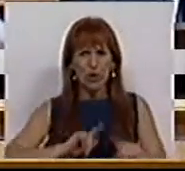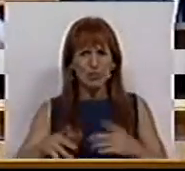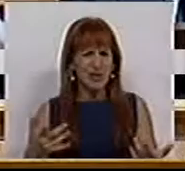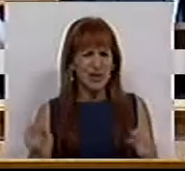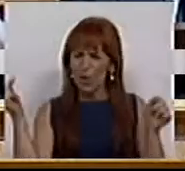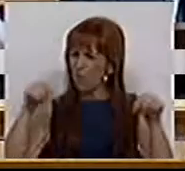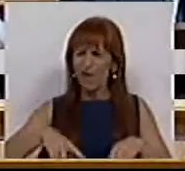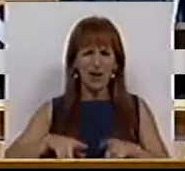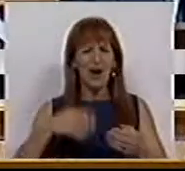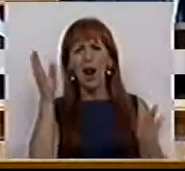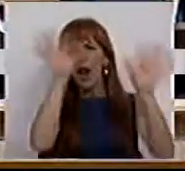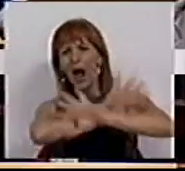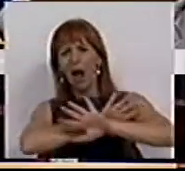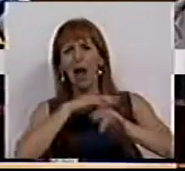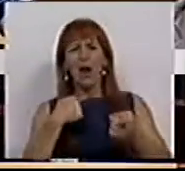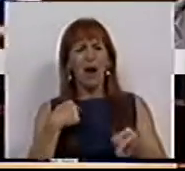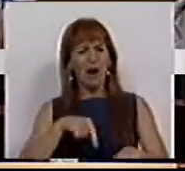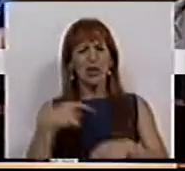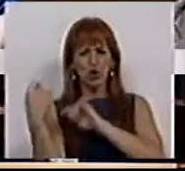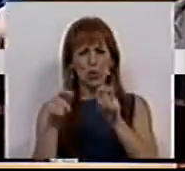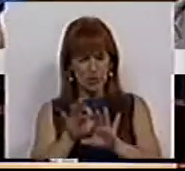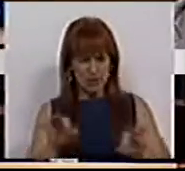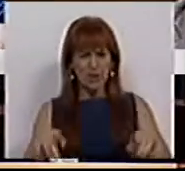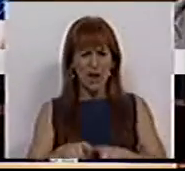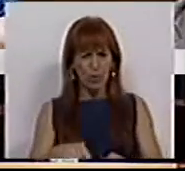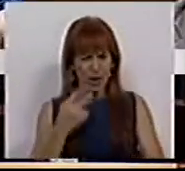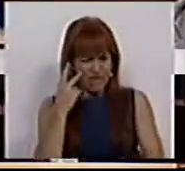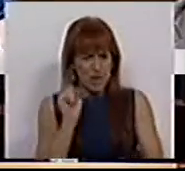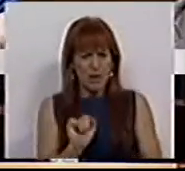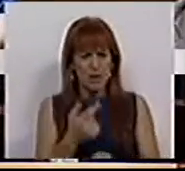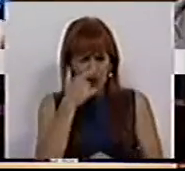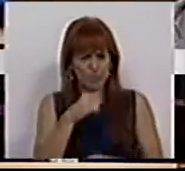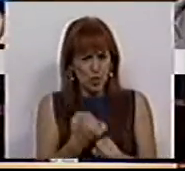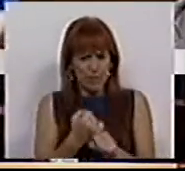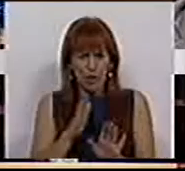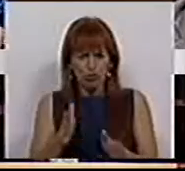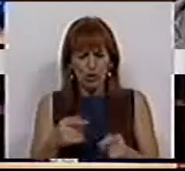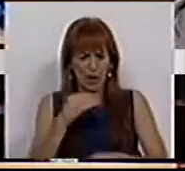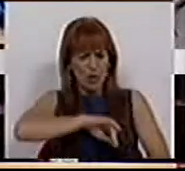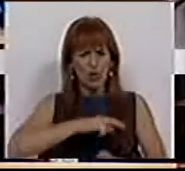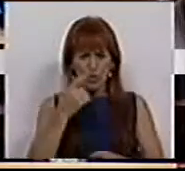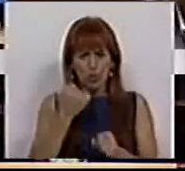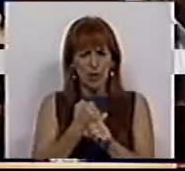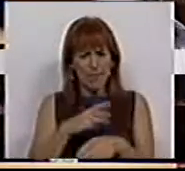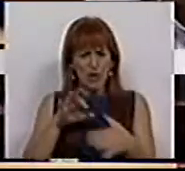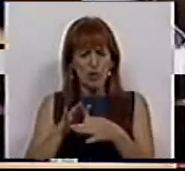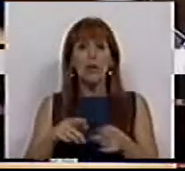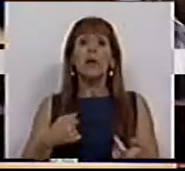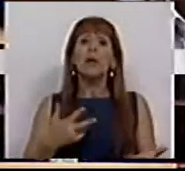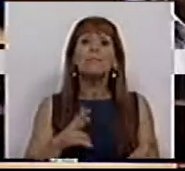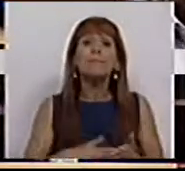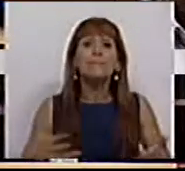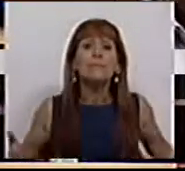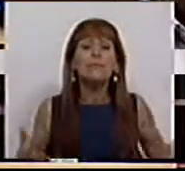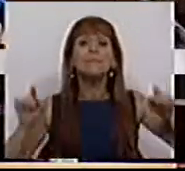Deputada. Não venha deitar areia para cima de uma discussão que é séria e que é sobre a vida. De quem trabalhou é sobre os rendimentos do trabalho. E a verdade